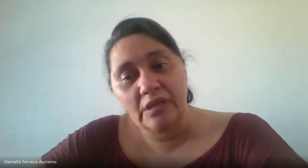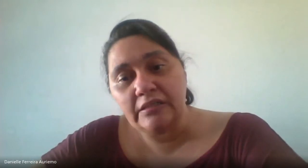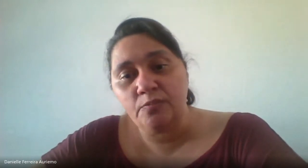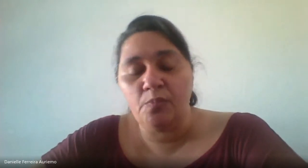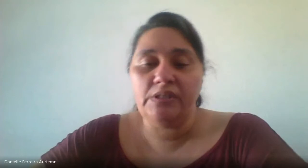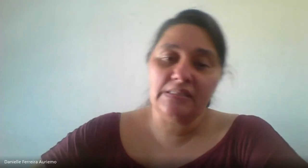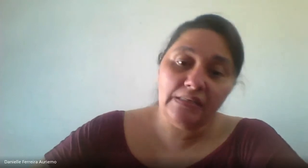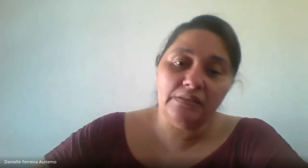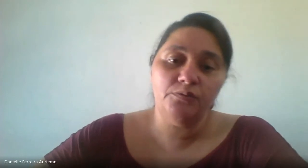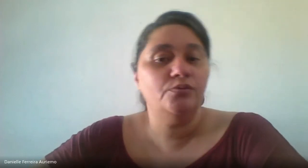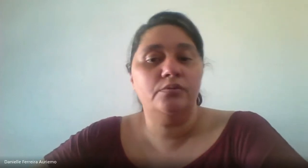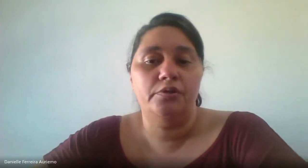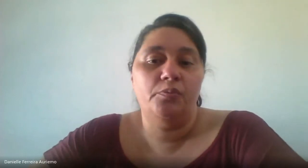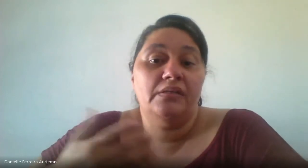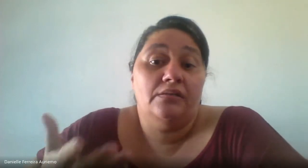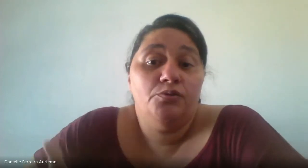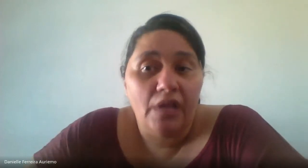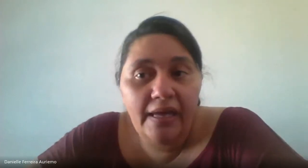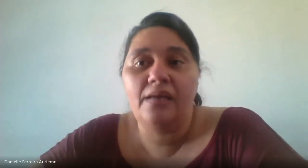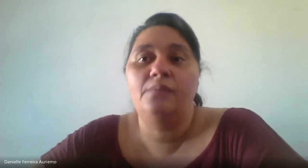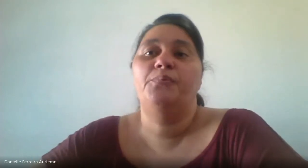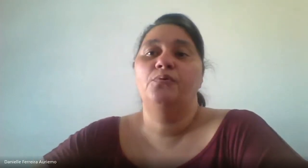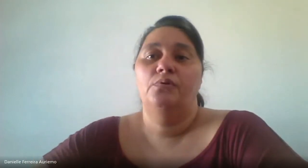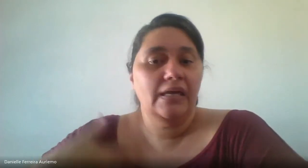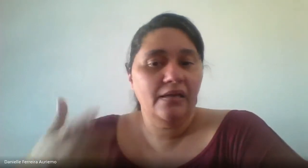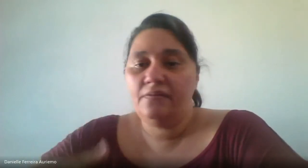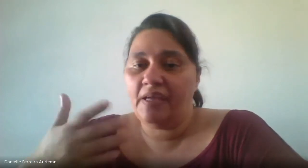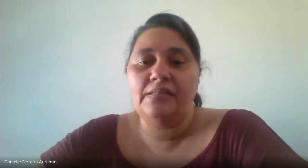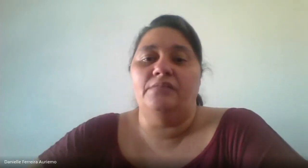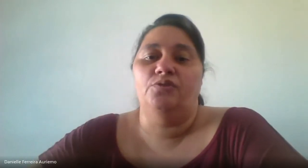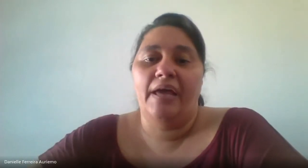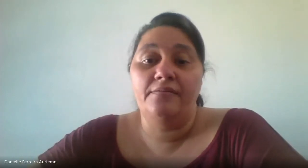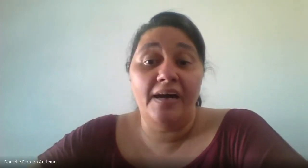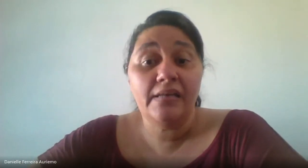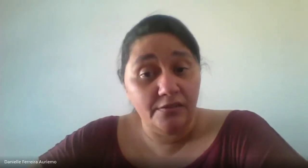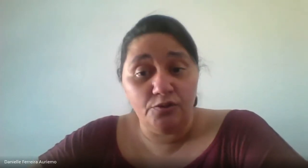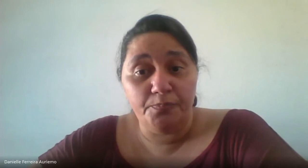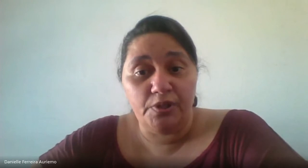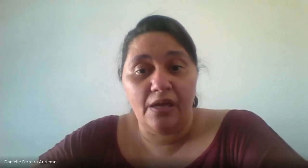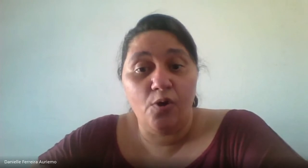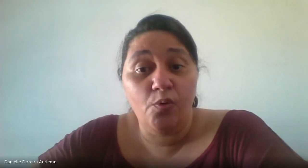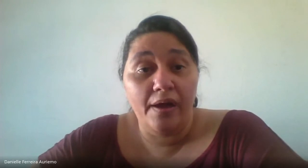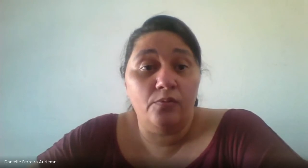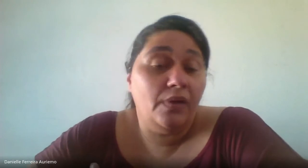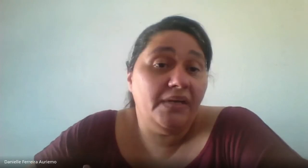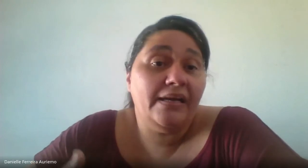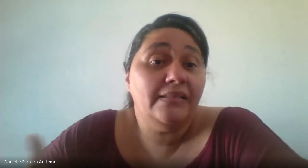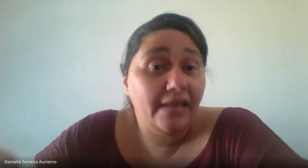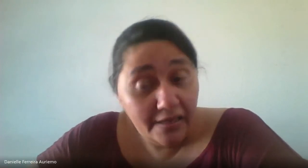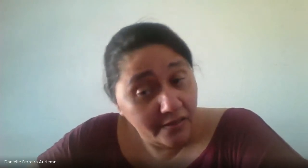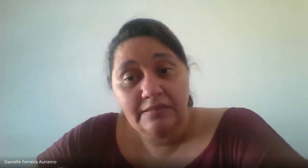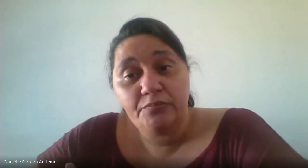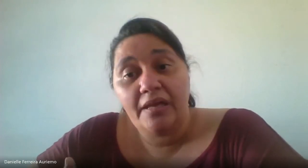Dificultando Memorizando Cronometrando o tempo E aumentando, né? E variando Porque como é uma